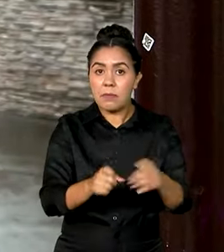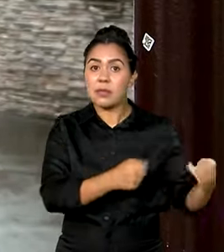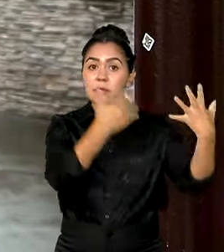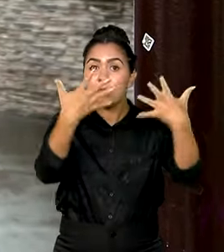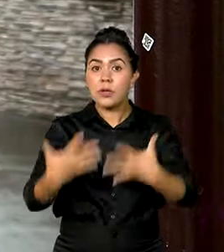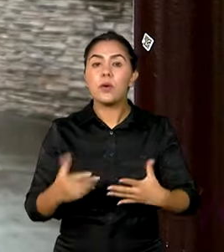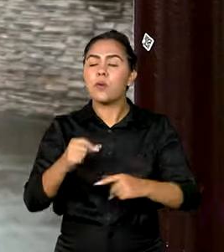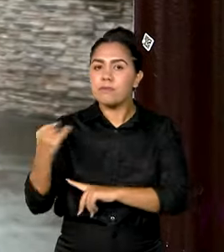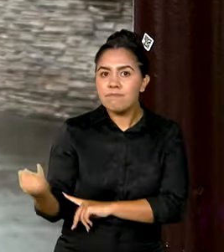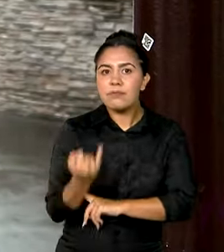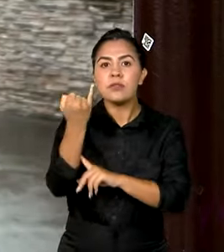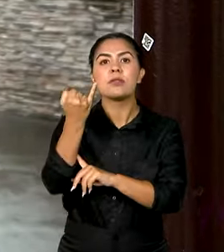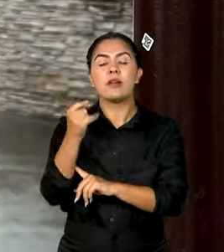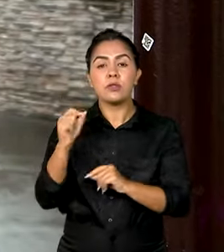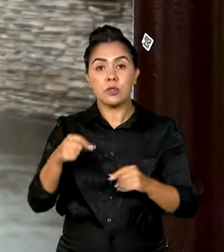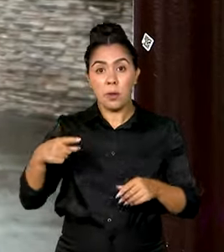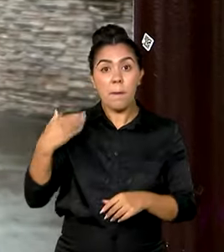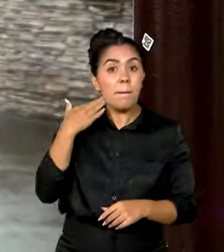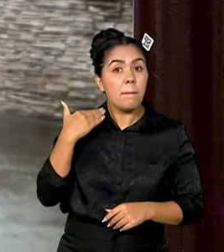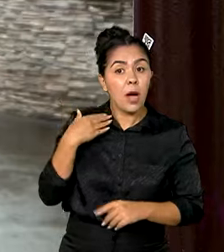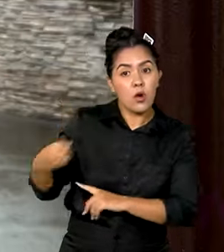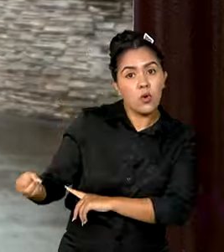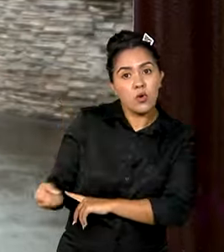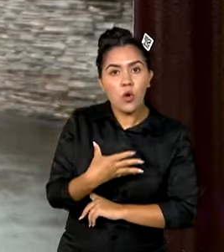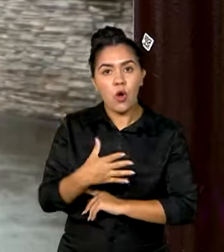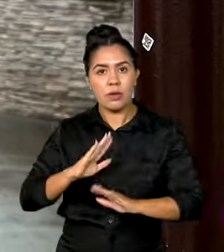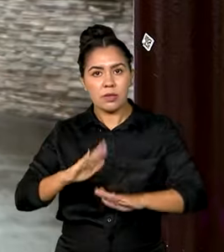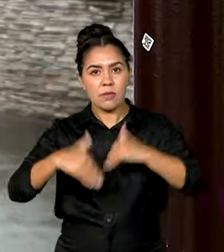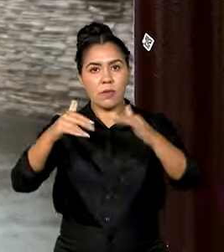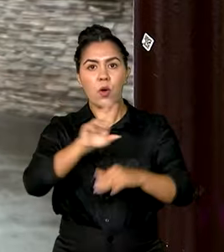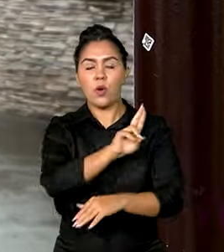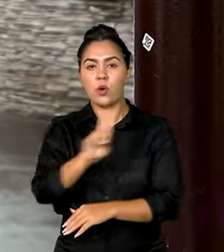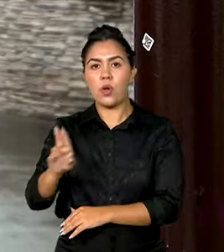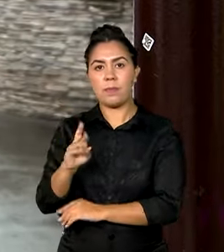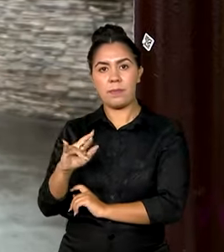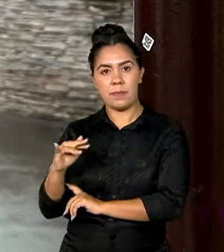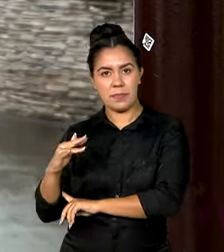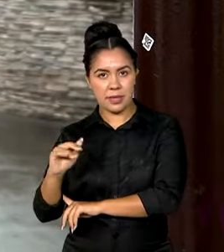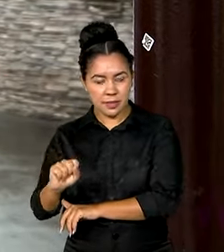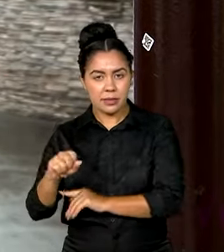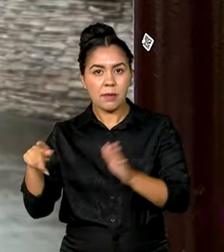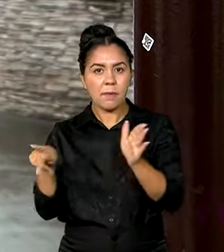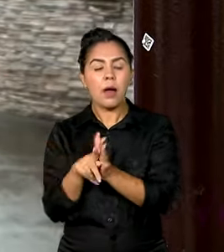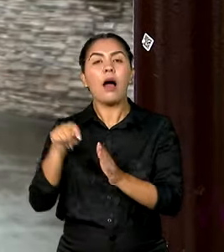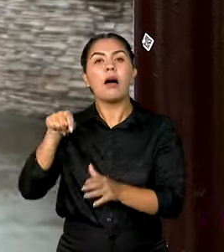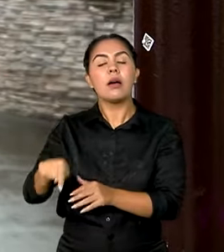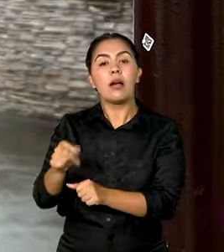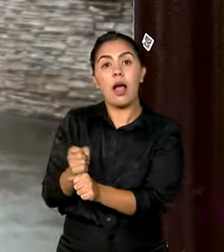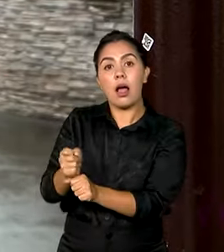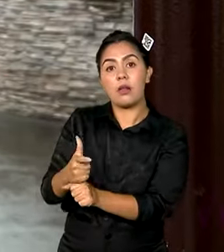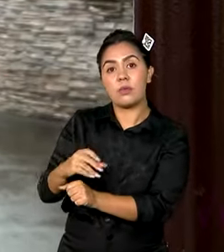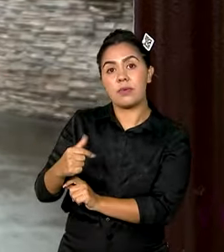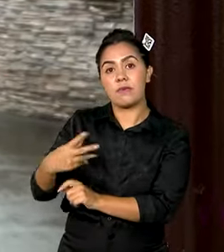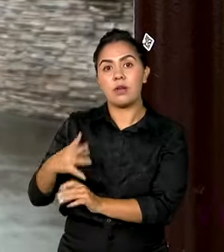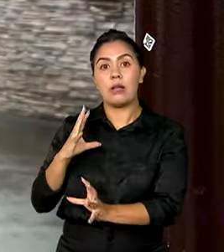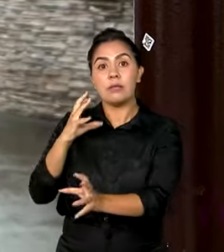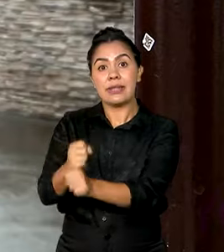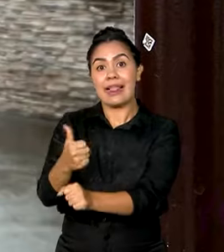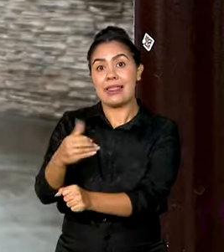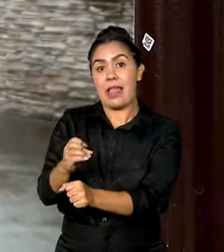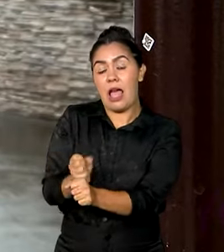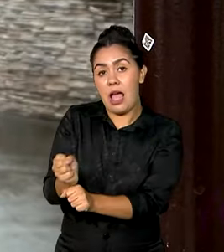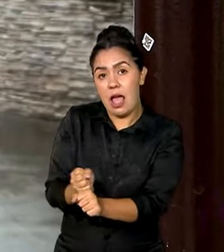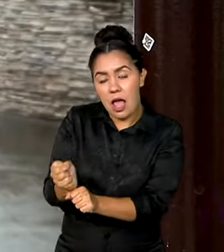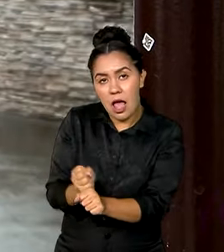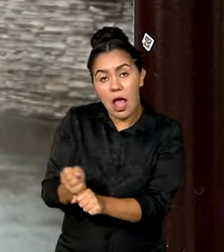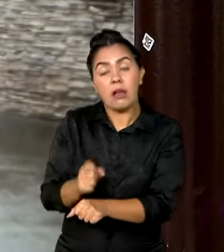importância do novo banco de desenvolvimento, o Banco do BRICS, que em 2024 completa 10 anos e que